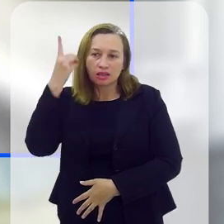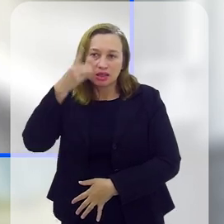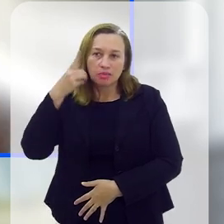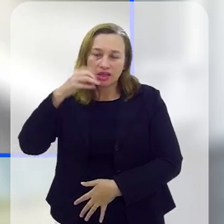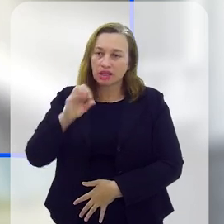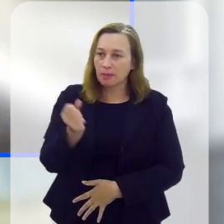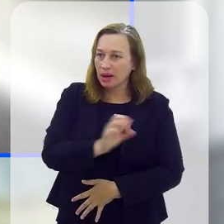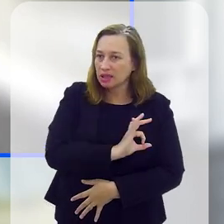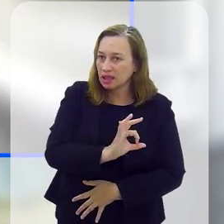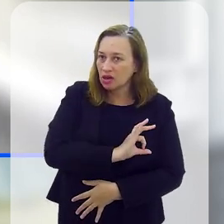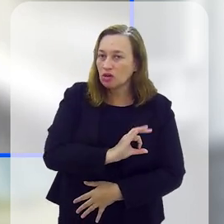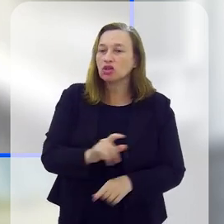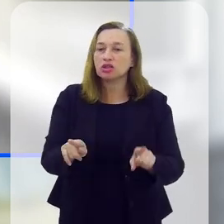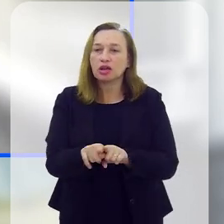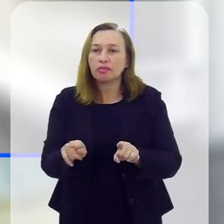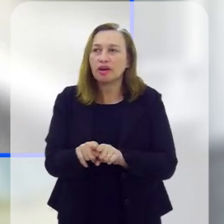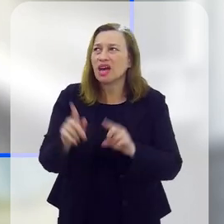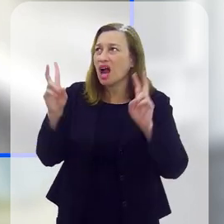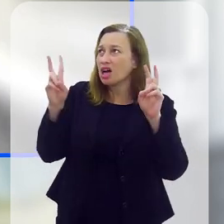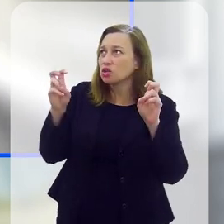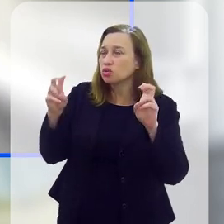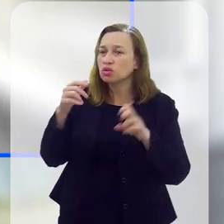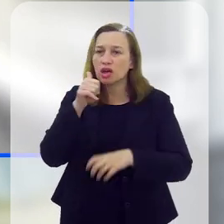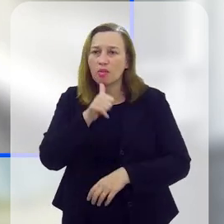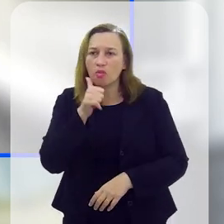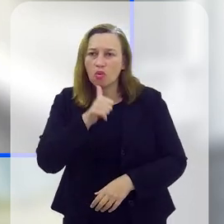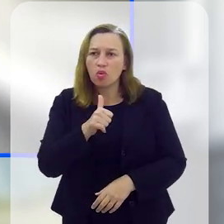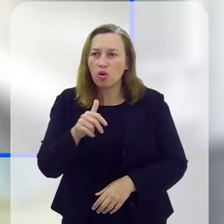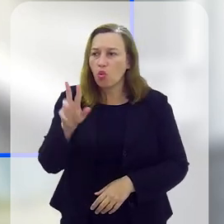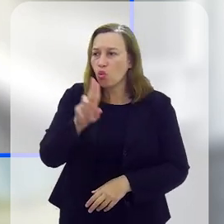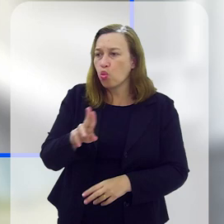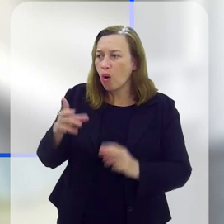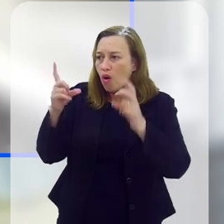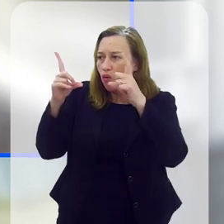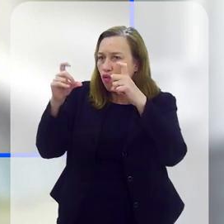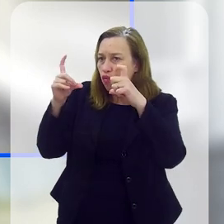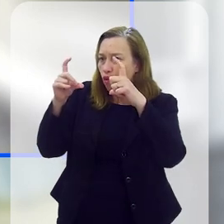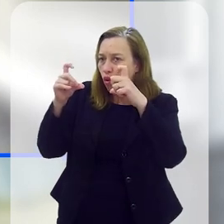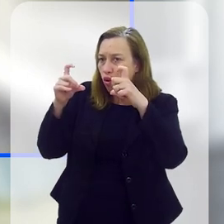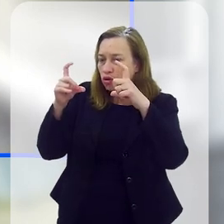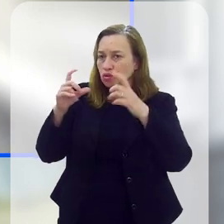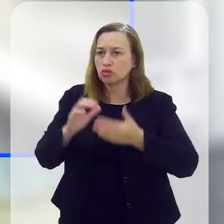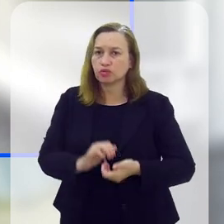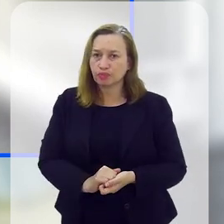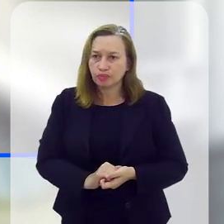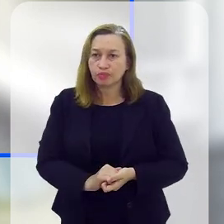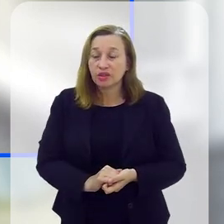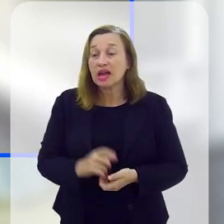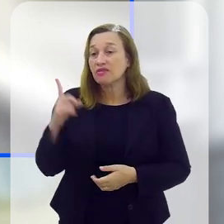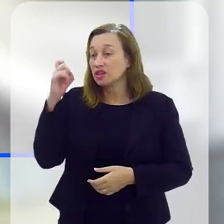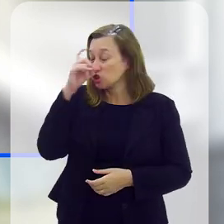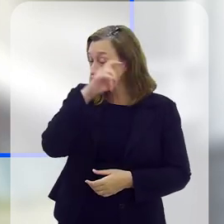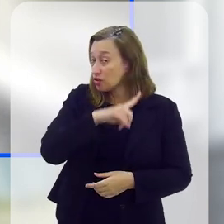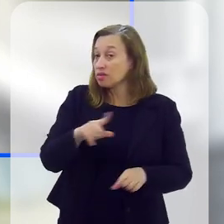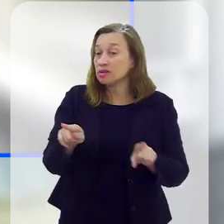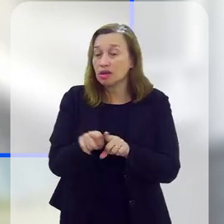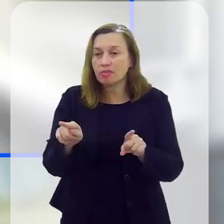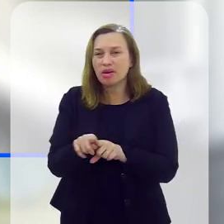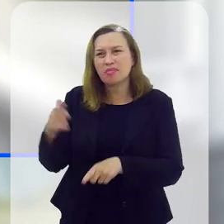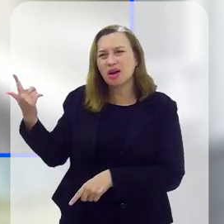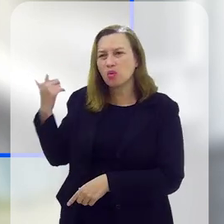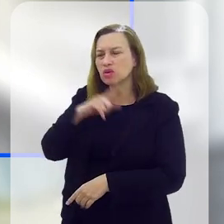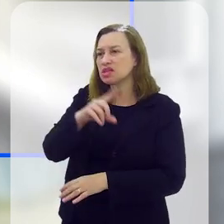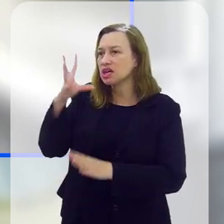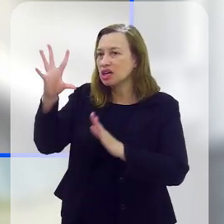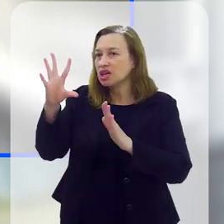medida protetiva específica, até para casos, por exemplo, em que a mulher utiliza a foto para fins comerciais. Isso fica mais difícil ainda,